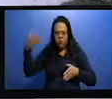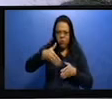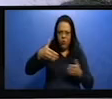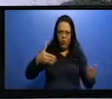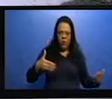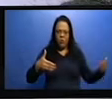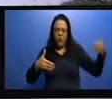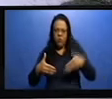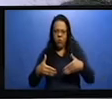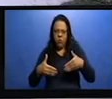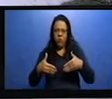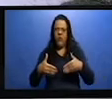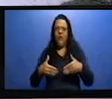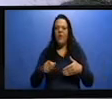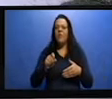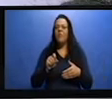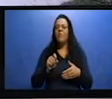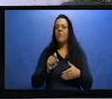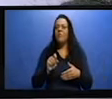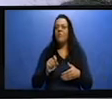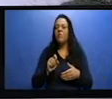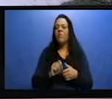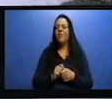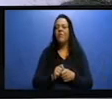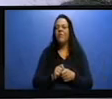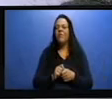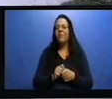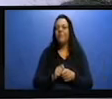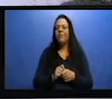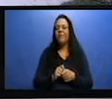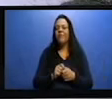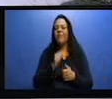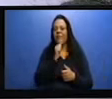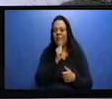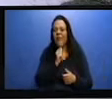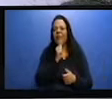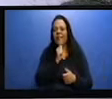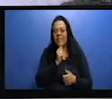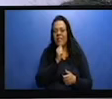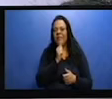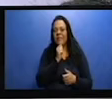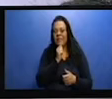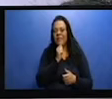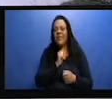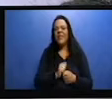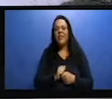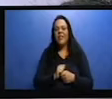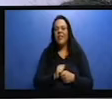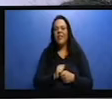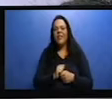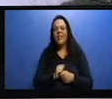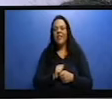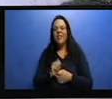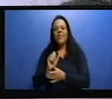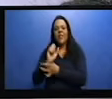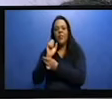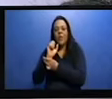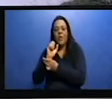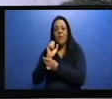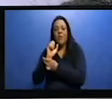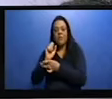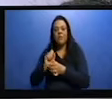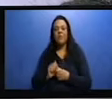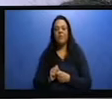Outra característica de invasores, mas ainda assim é uma característica de se proteger como na Idade Média.